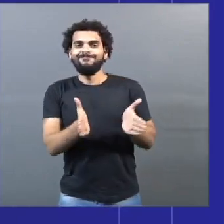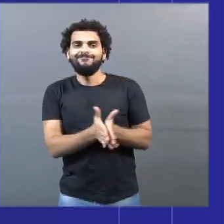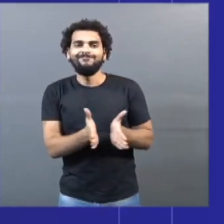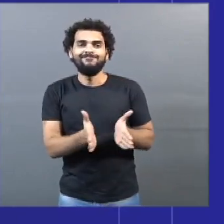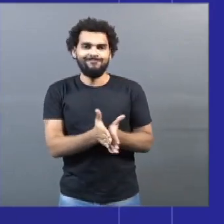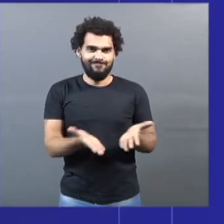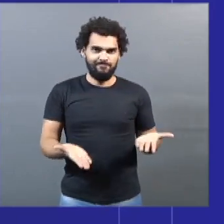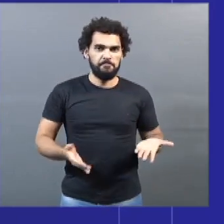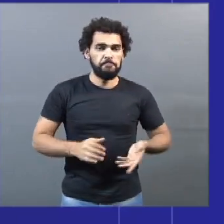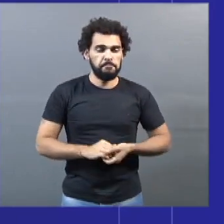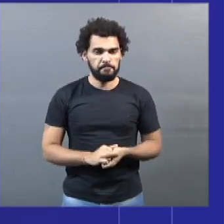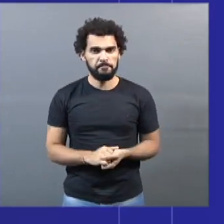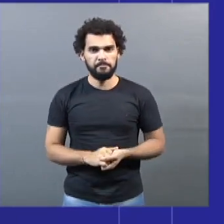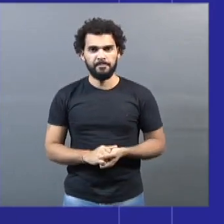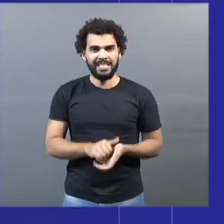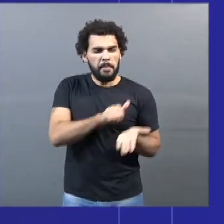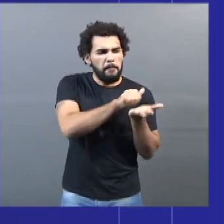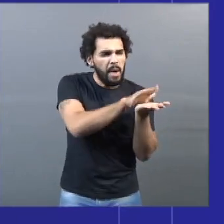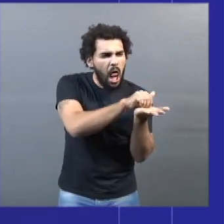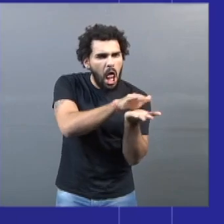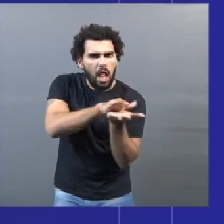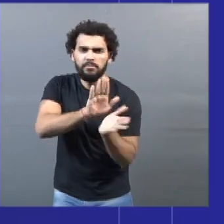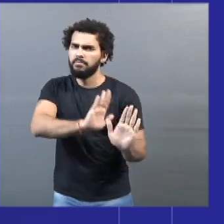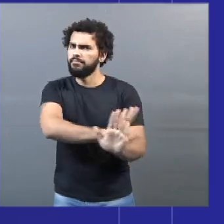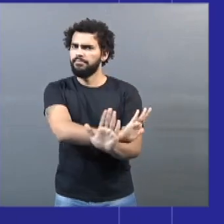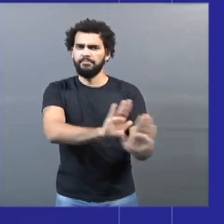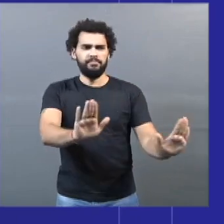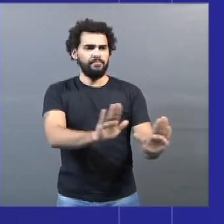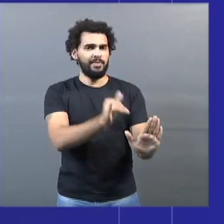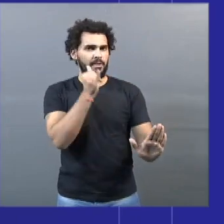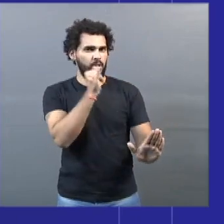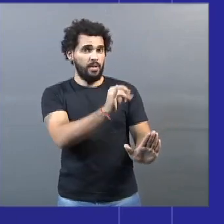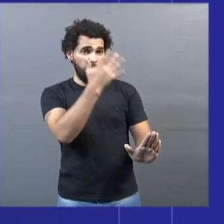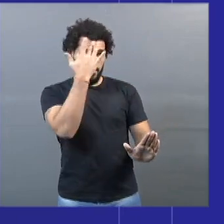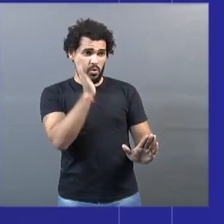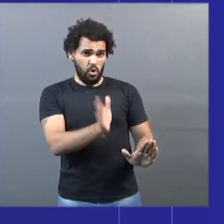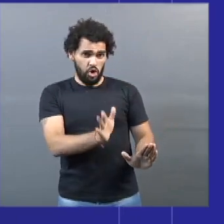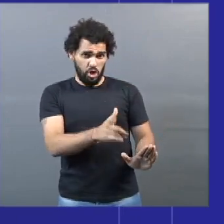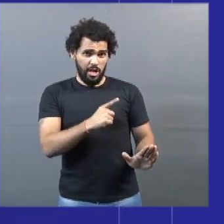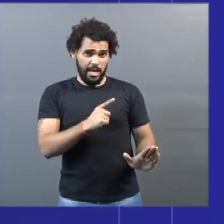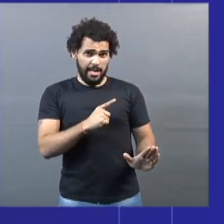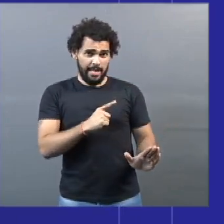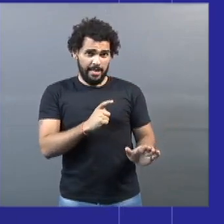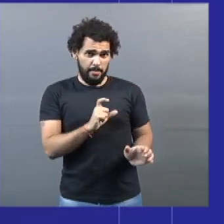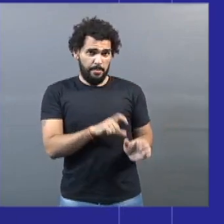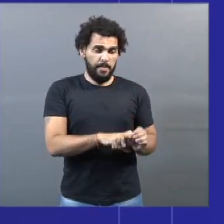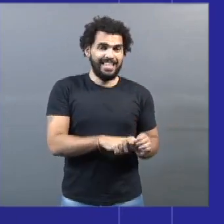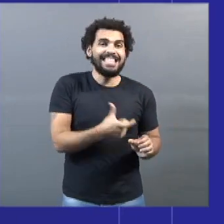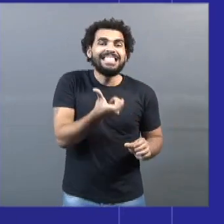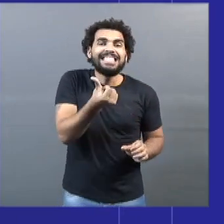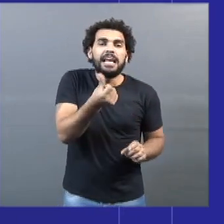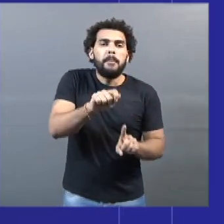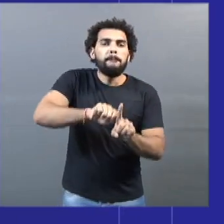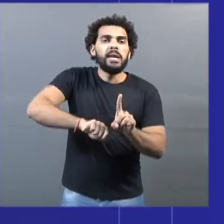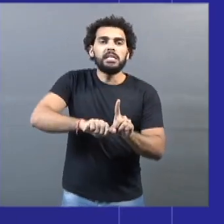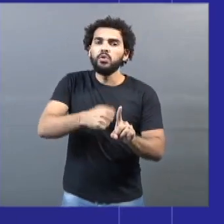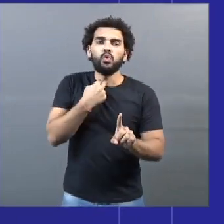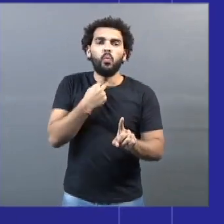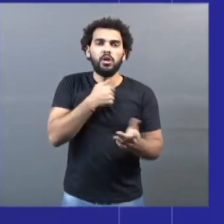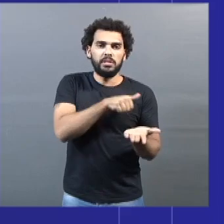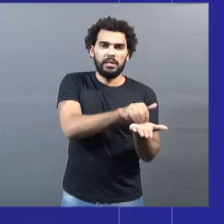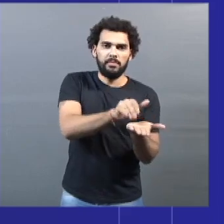a não demissão dos trabalhadores ainda com vínculo em Uberlândia por seis meses, a